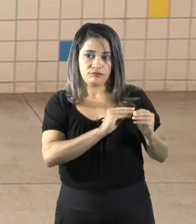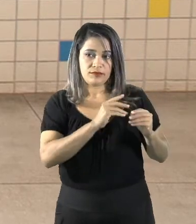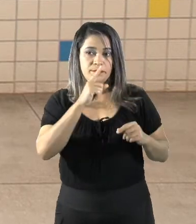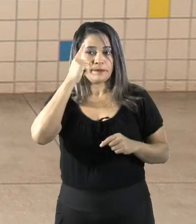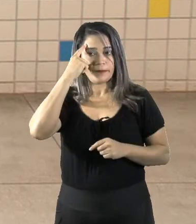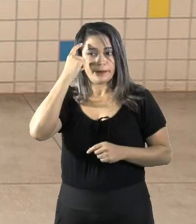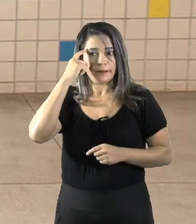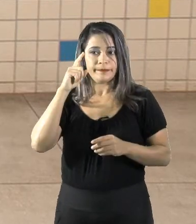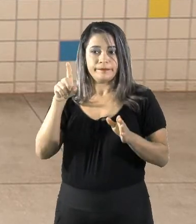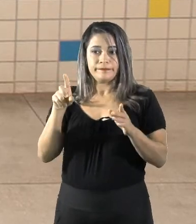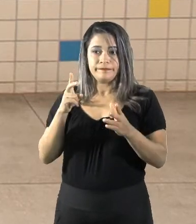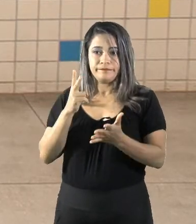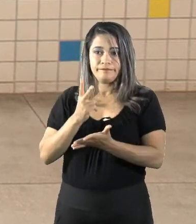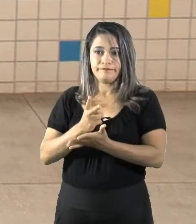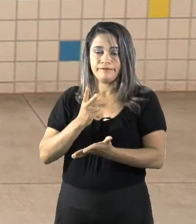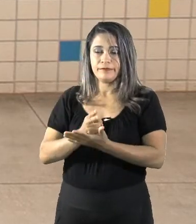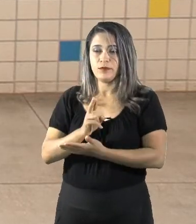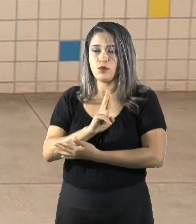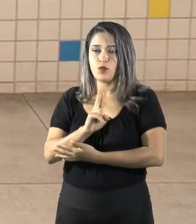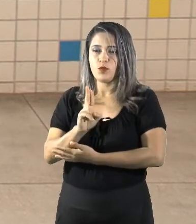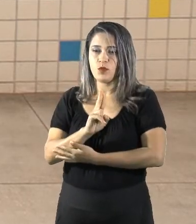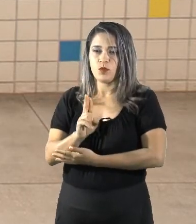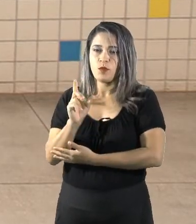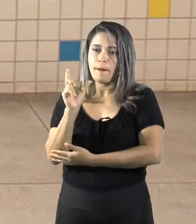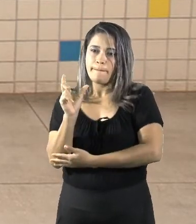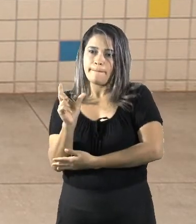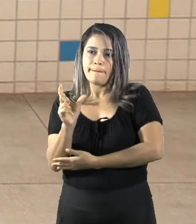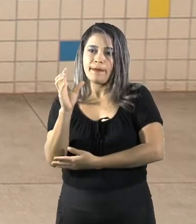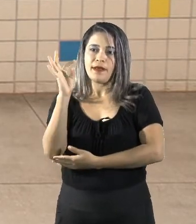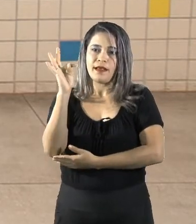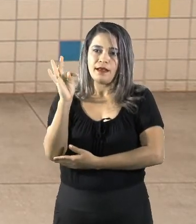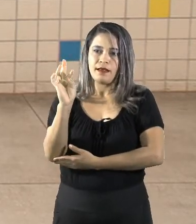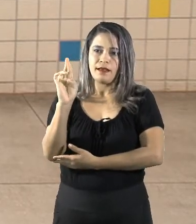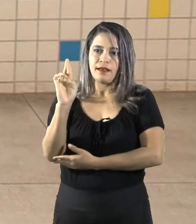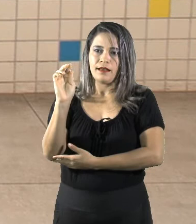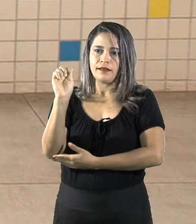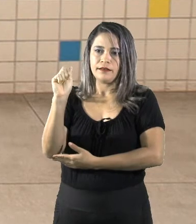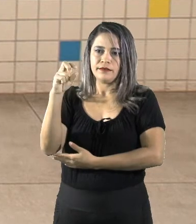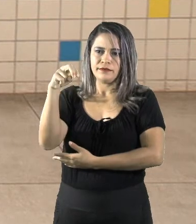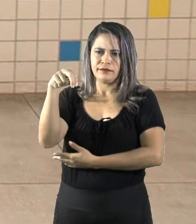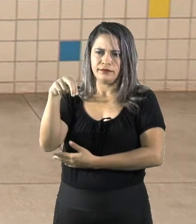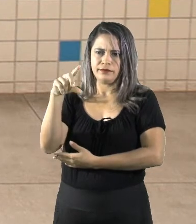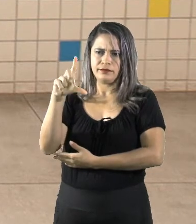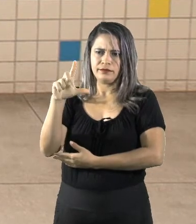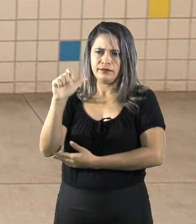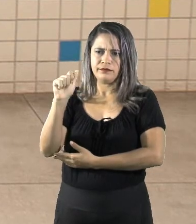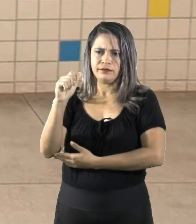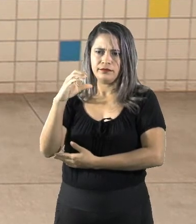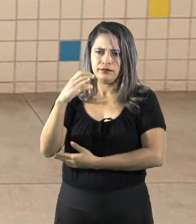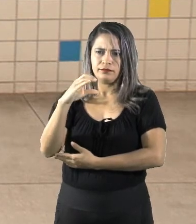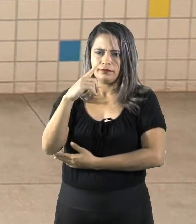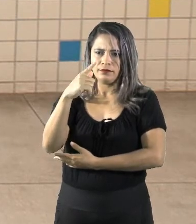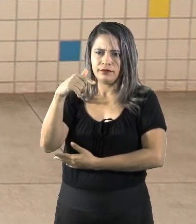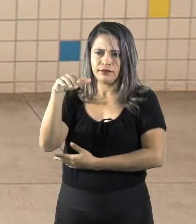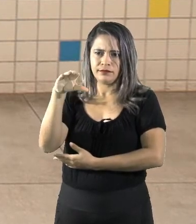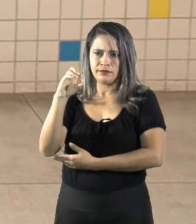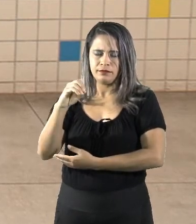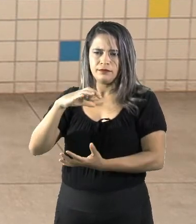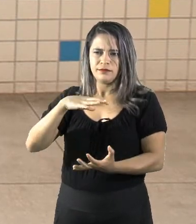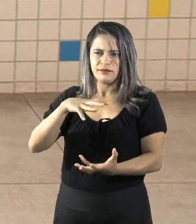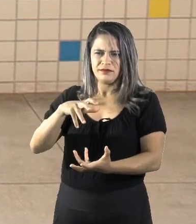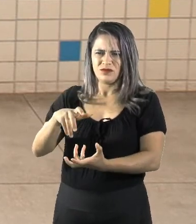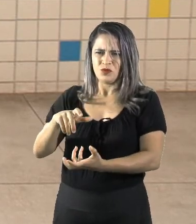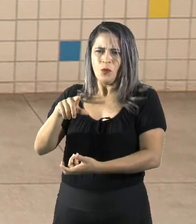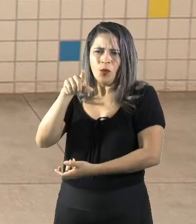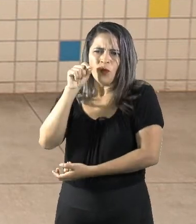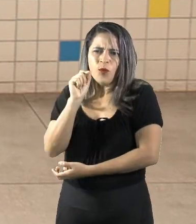numa questão chamada translação da Terra. Professora, que é essa palavra? O